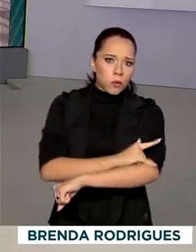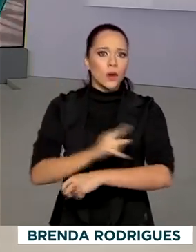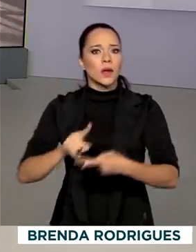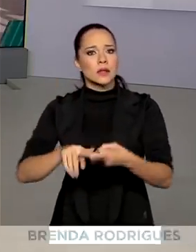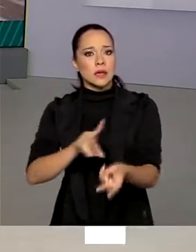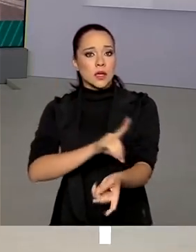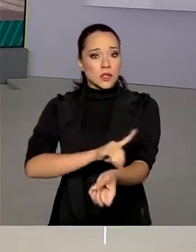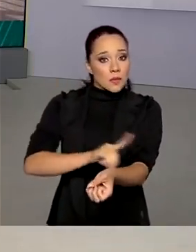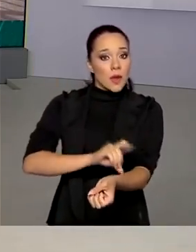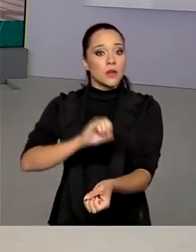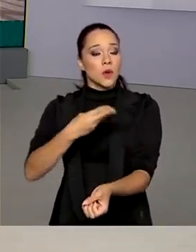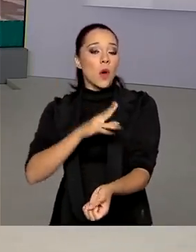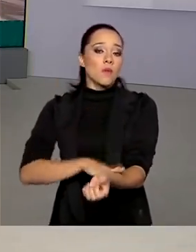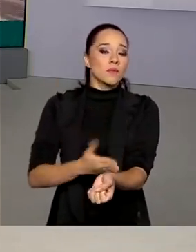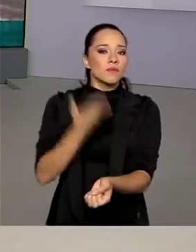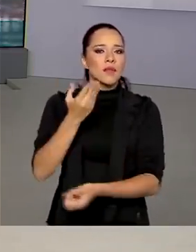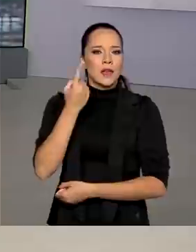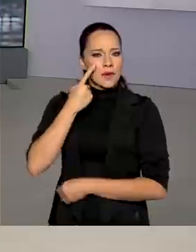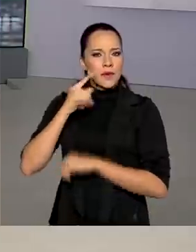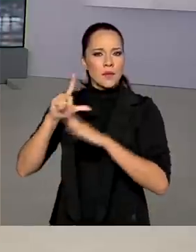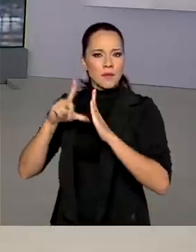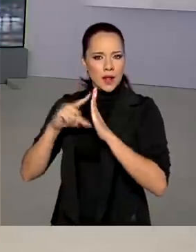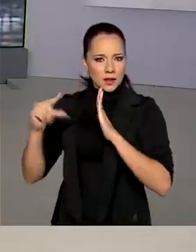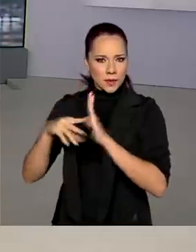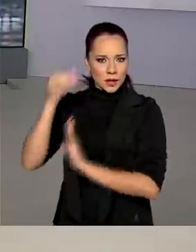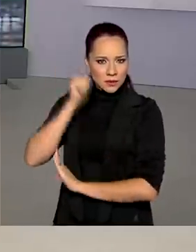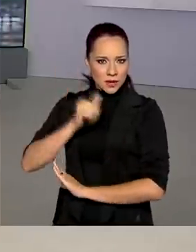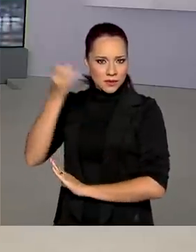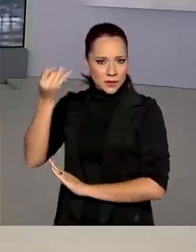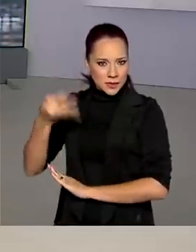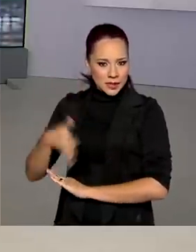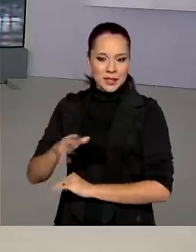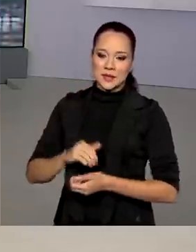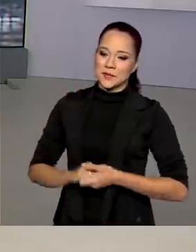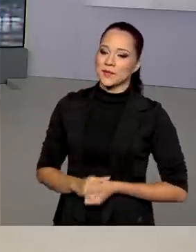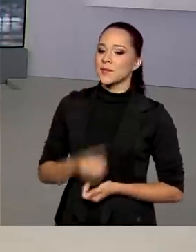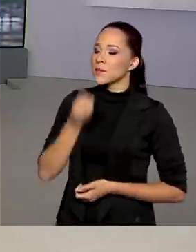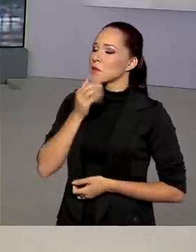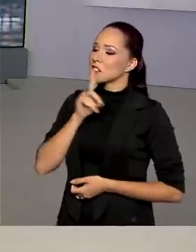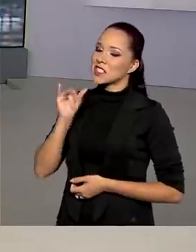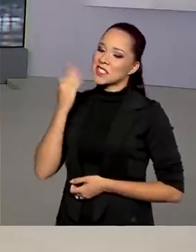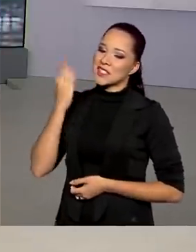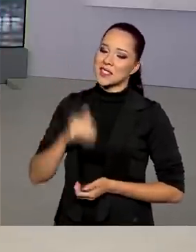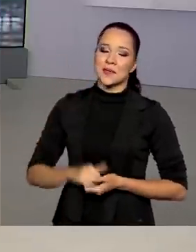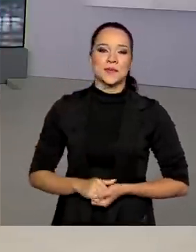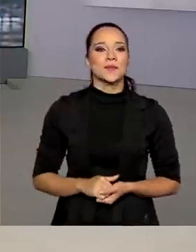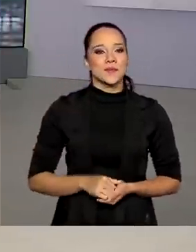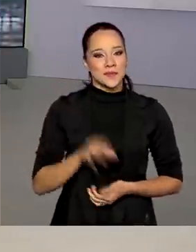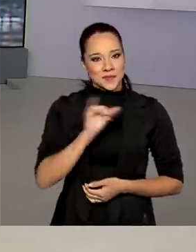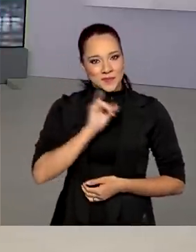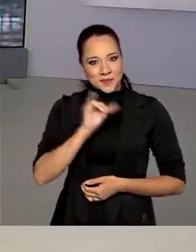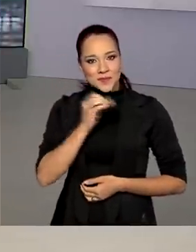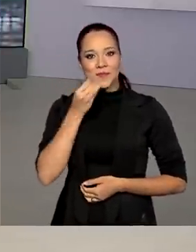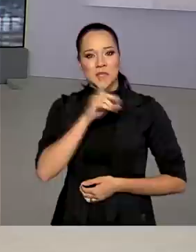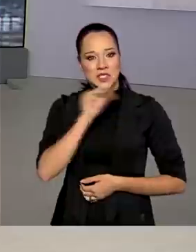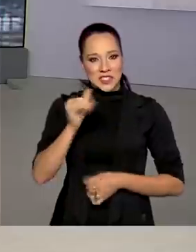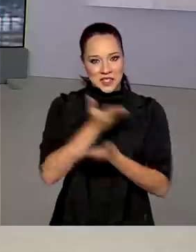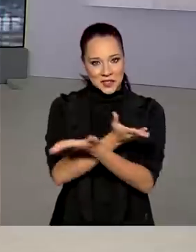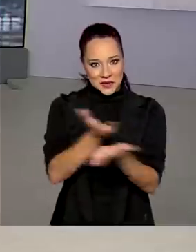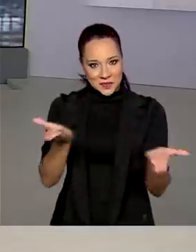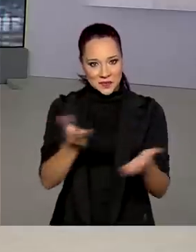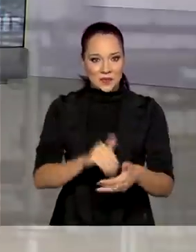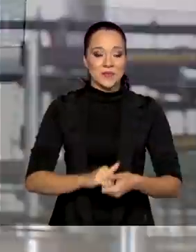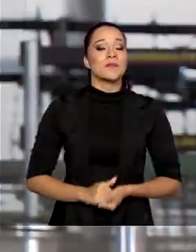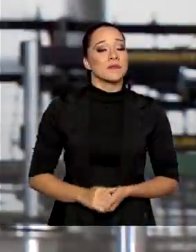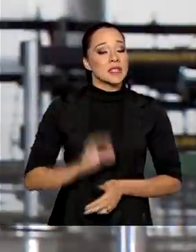e hipertensão. Vamos até o Palácio do Planalto. Selma Dias tem os detalhes para a gente. Bom dia, Selma. Oi, Renata. Bom dia a você também, a todos. isso